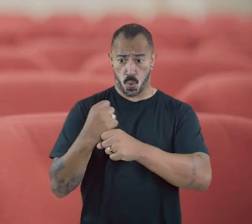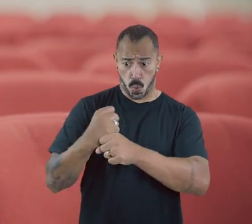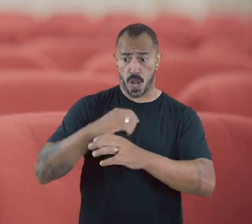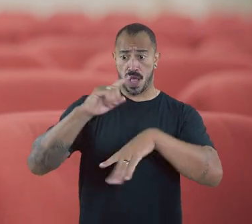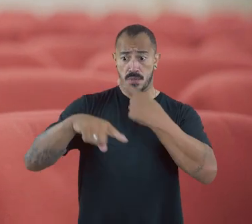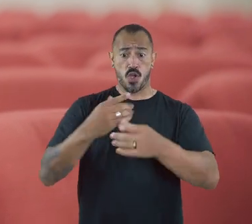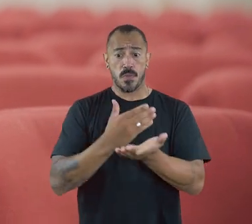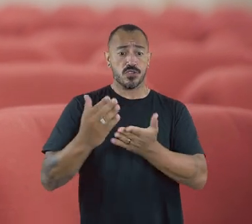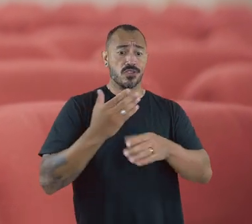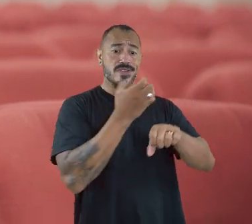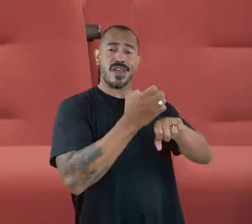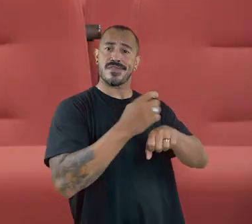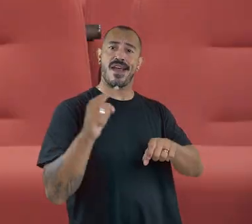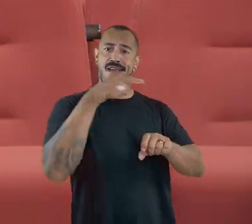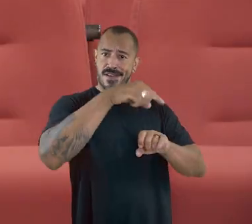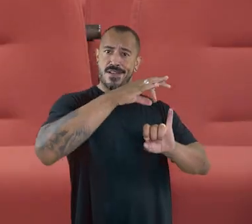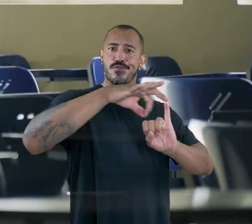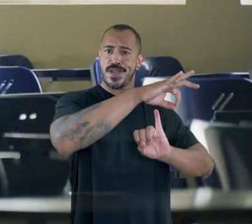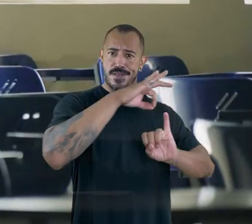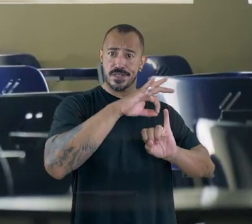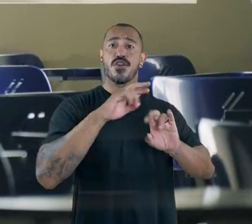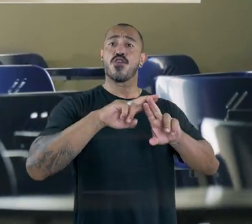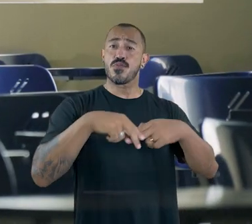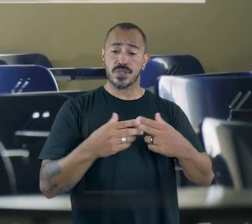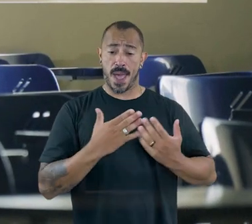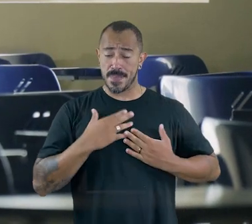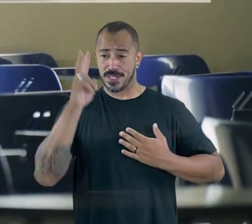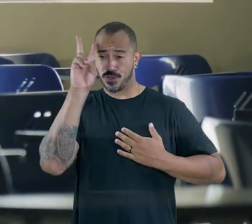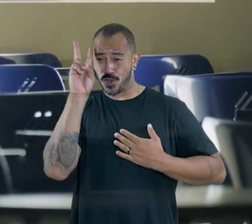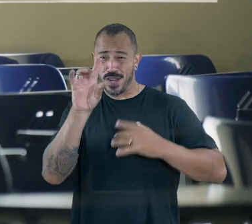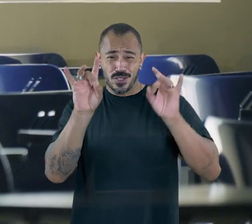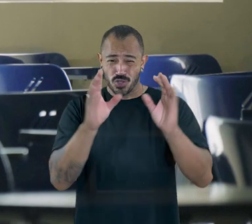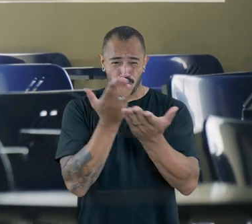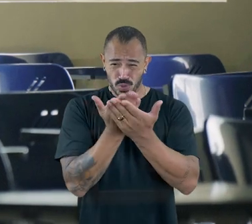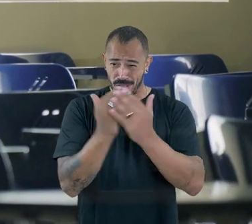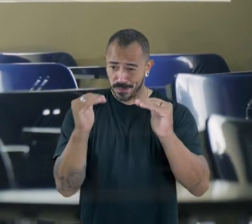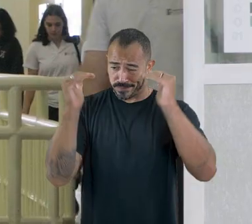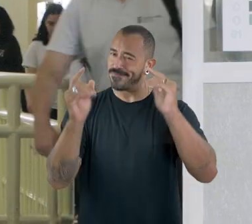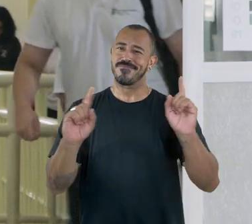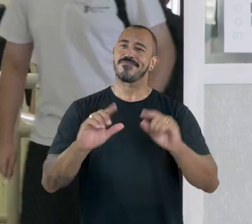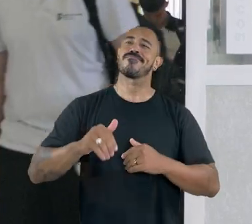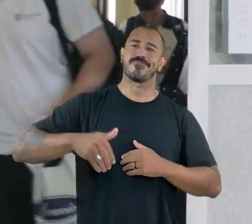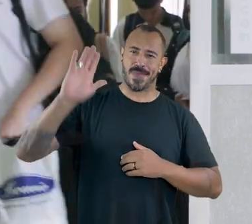oportunidade de estagiar aqui no IFES. Então, a minha trajetória no IFES é um pouco além de somente o curso superior.